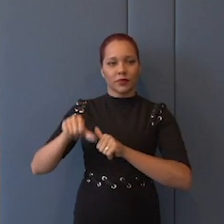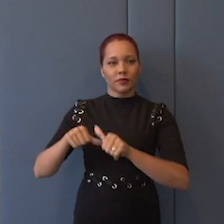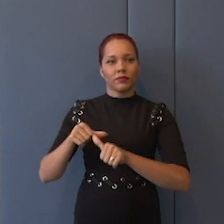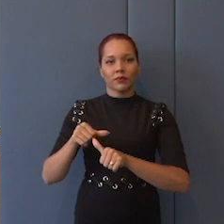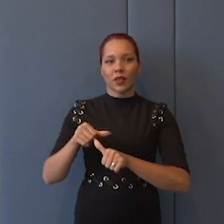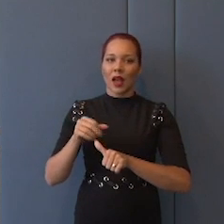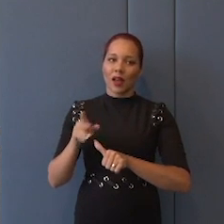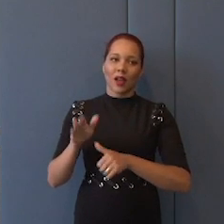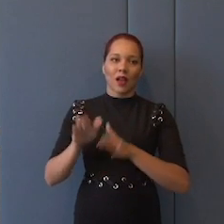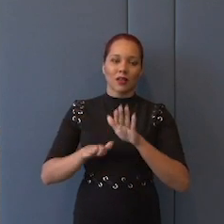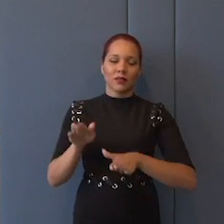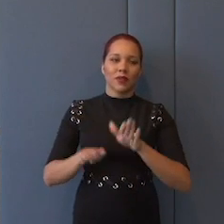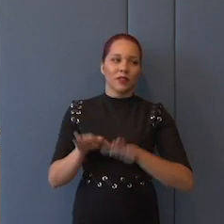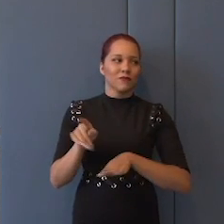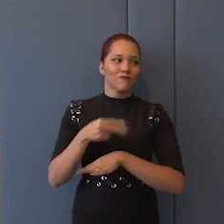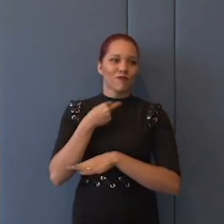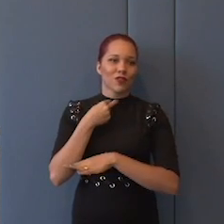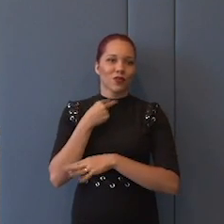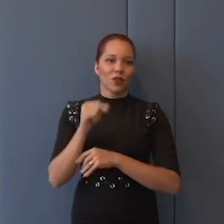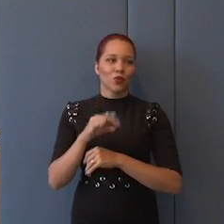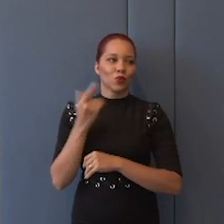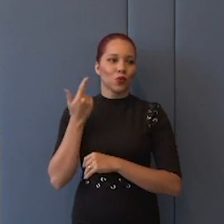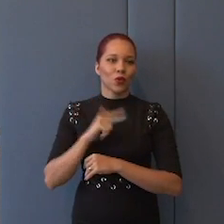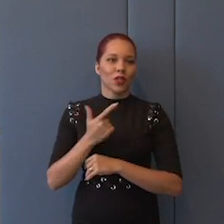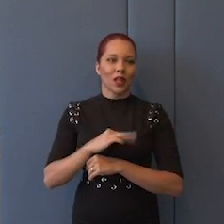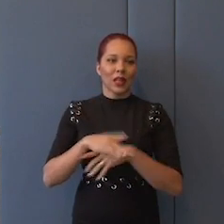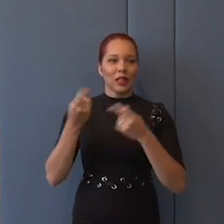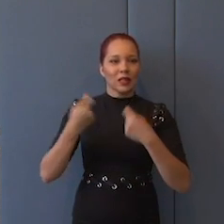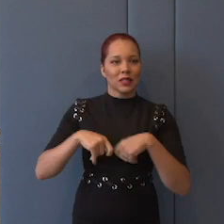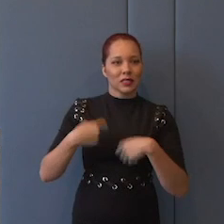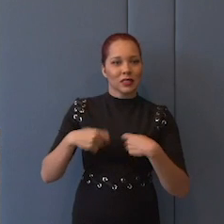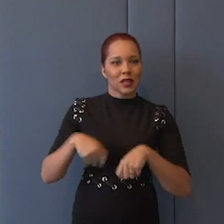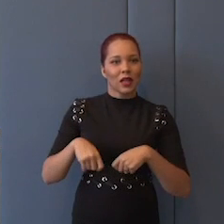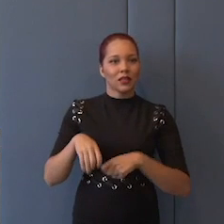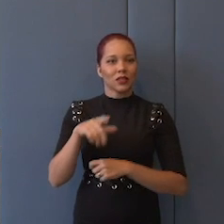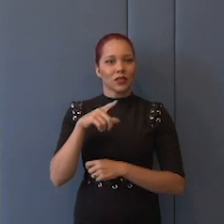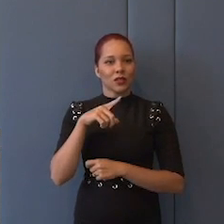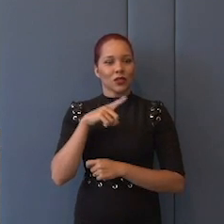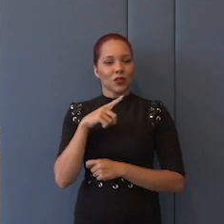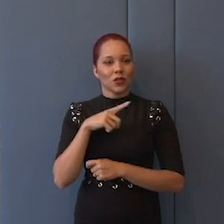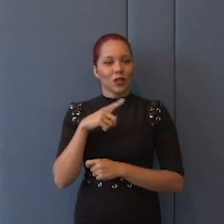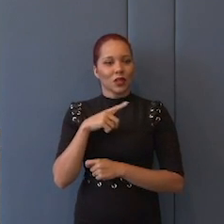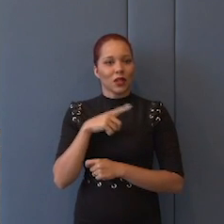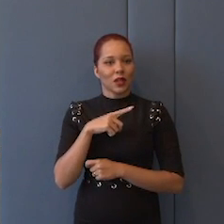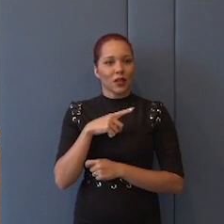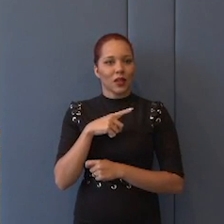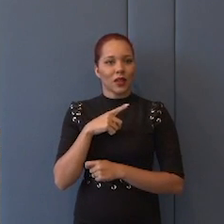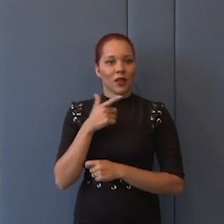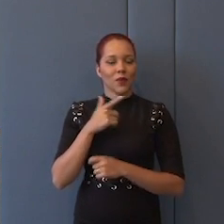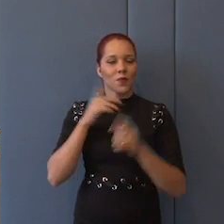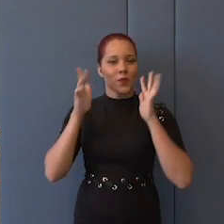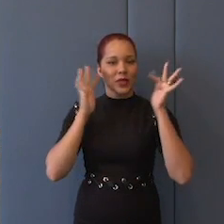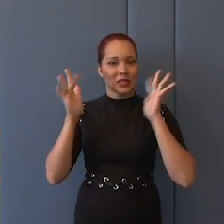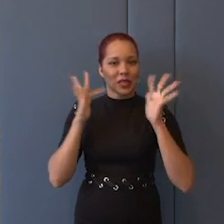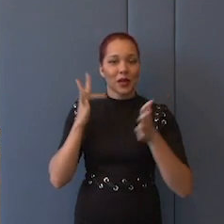isso talvez não fosse... Isso não geraria essa necessidade de um repensar,